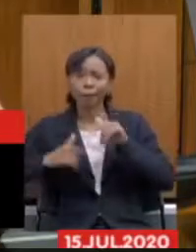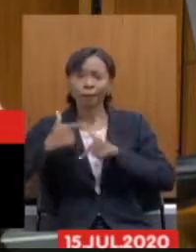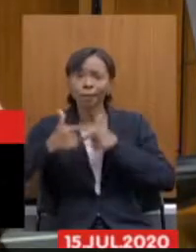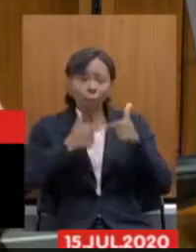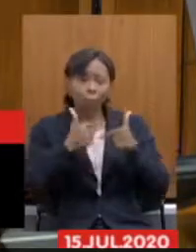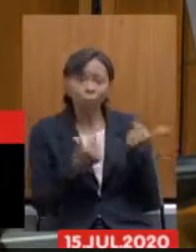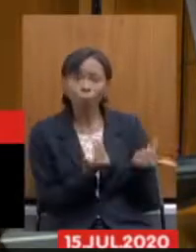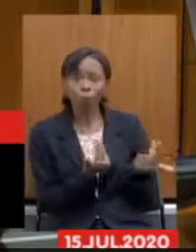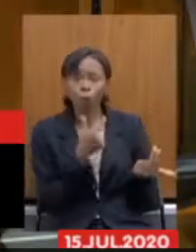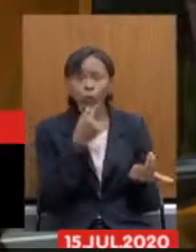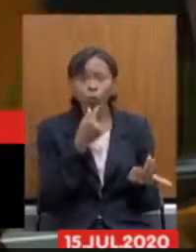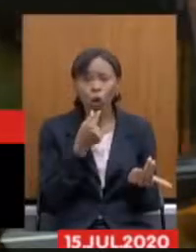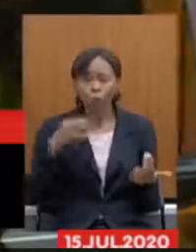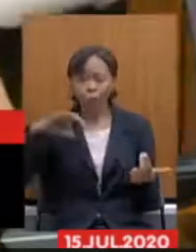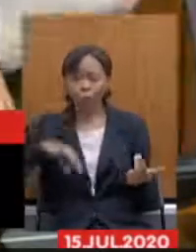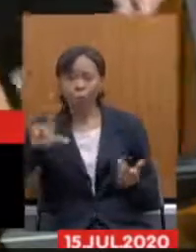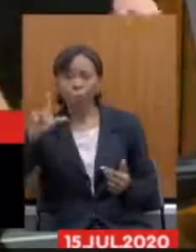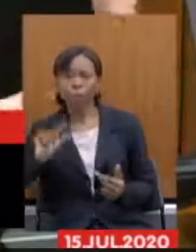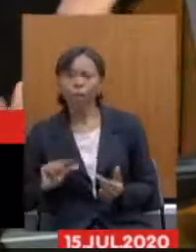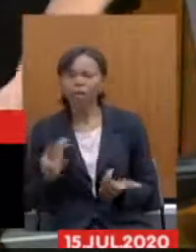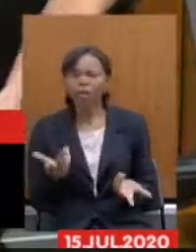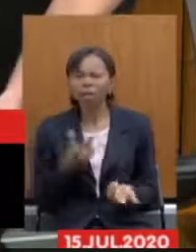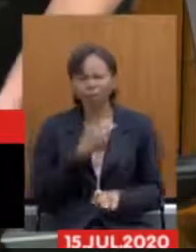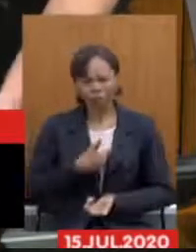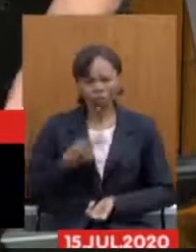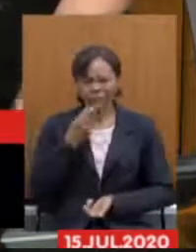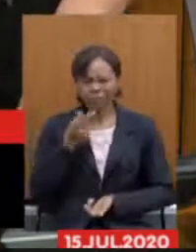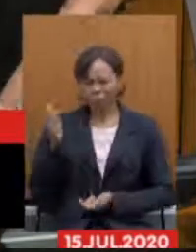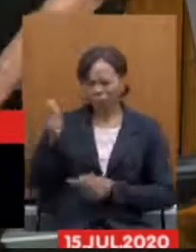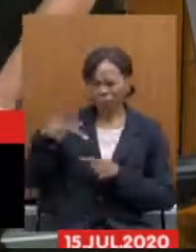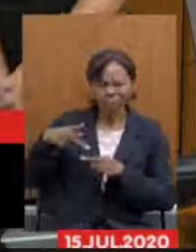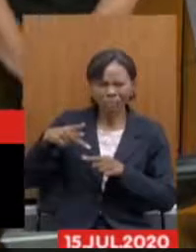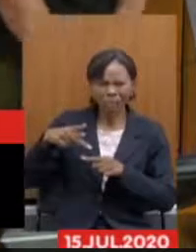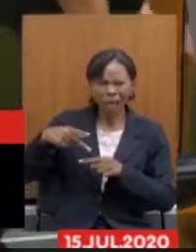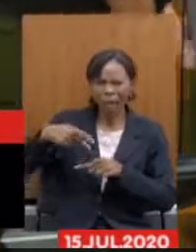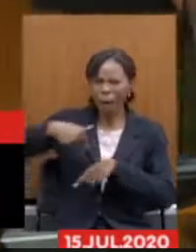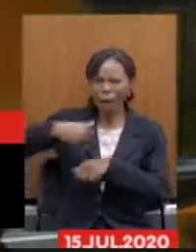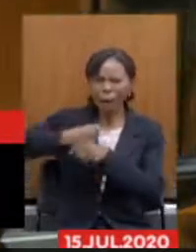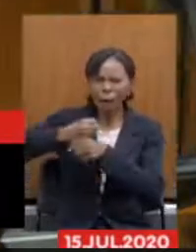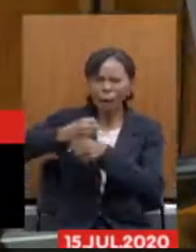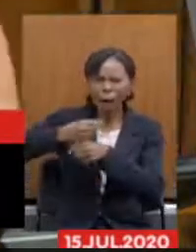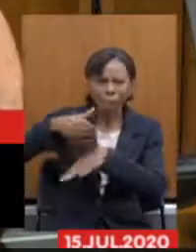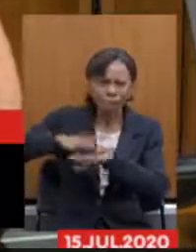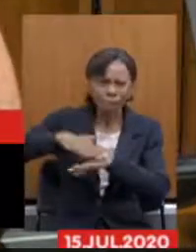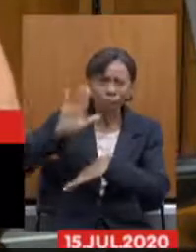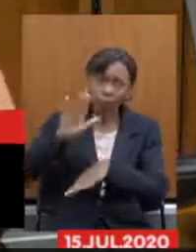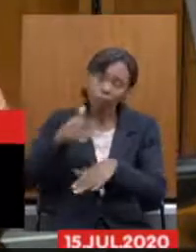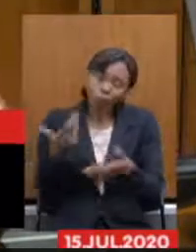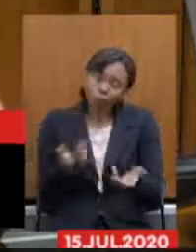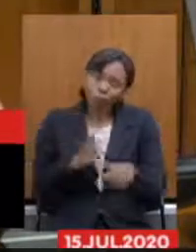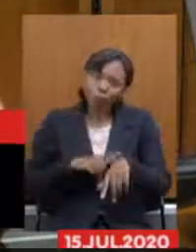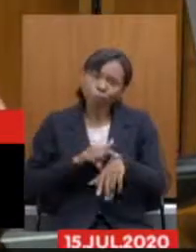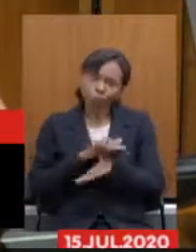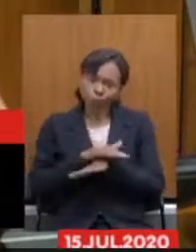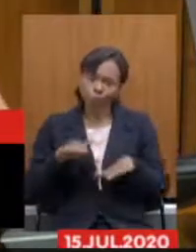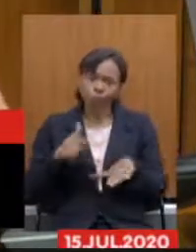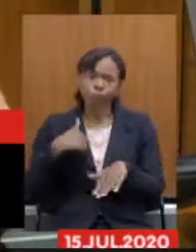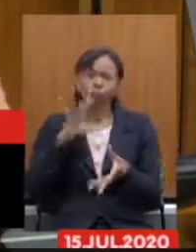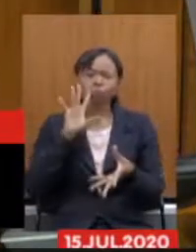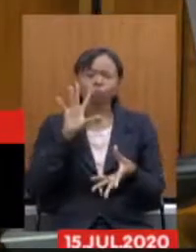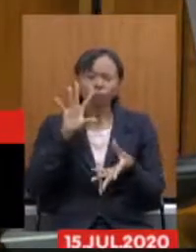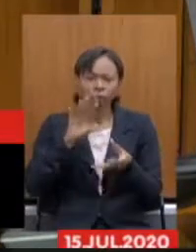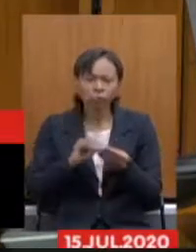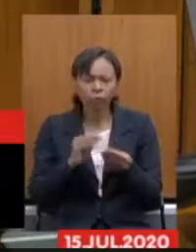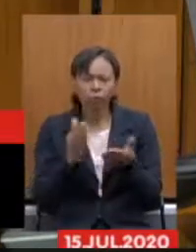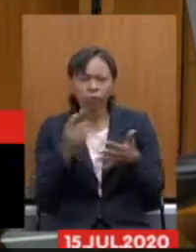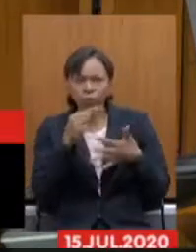idênticas e vem o governo e fala que elas têm que aposentar mais tarde meu tempo está encerrado então para concluir aqui eu vou só concluir